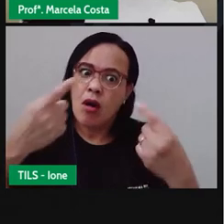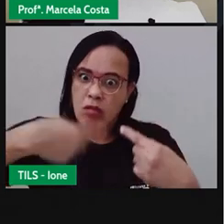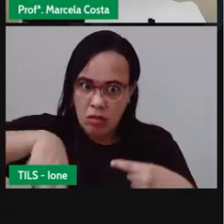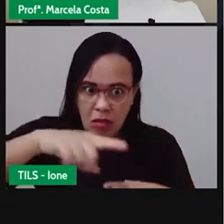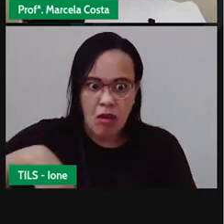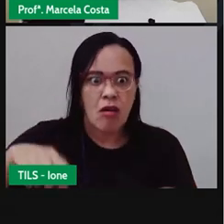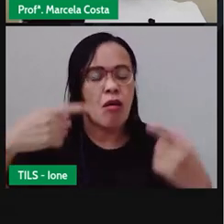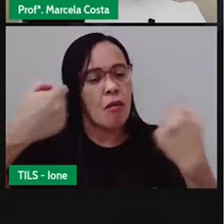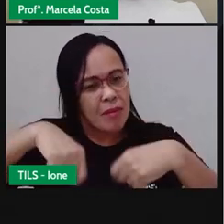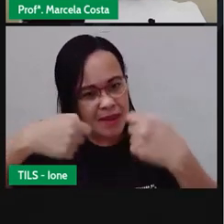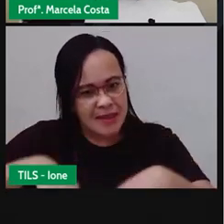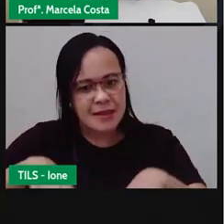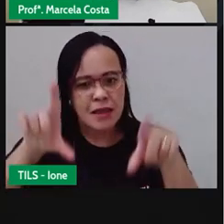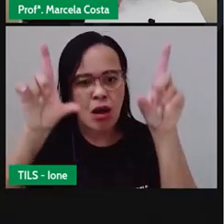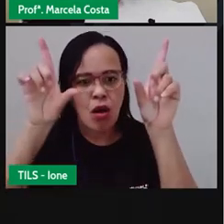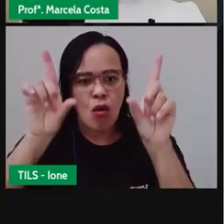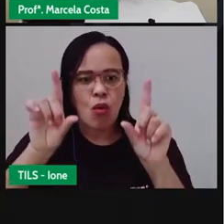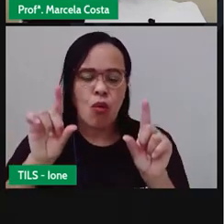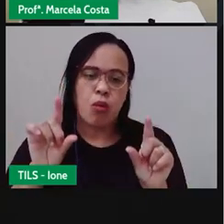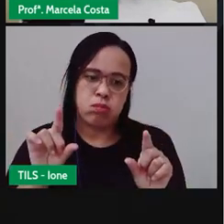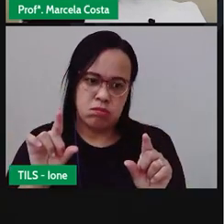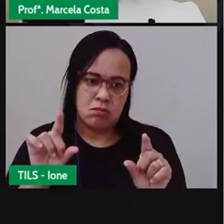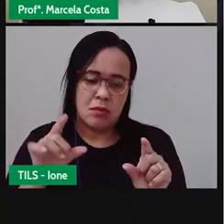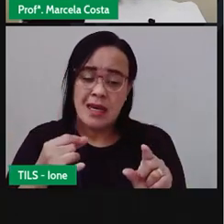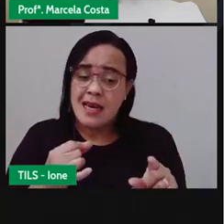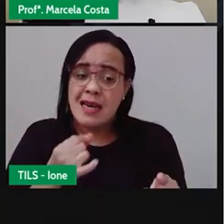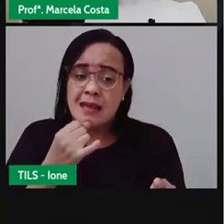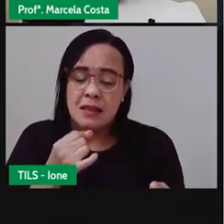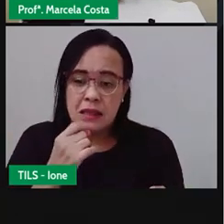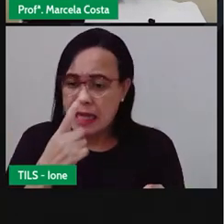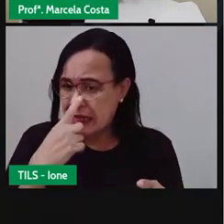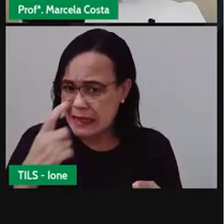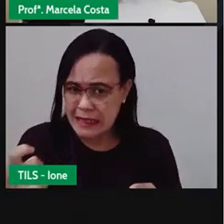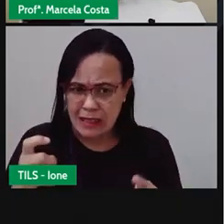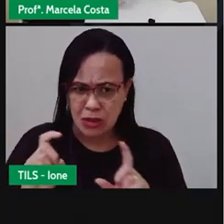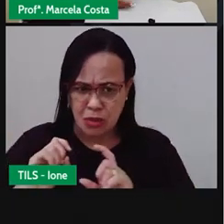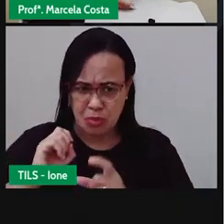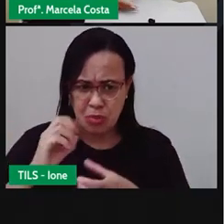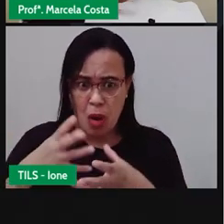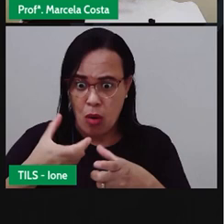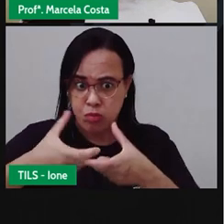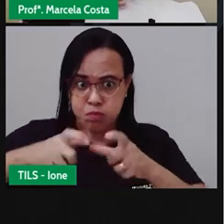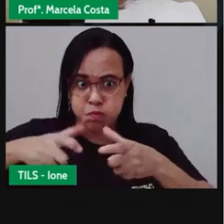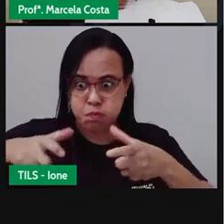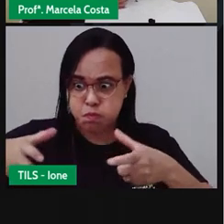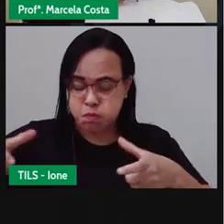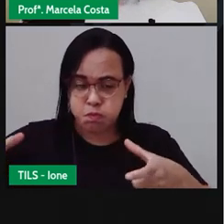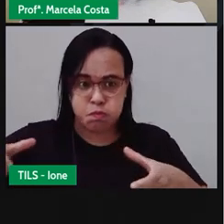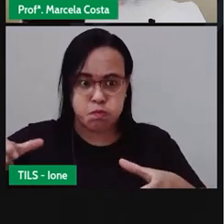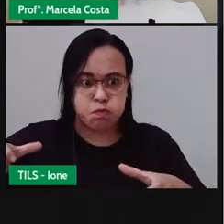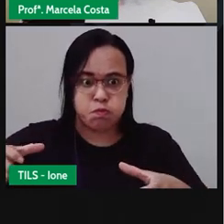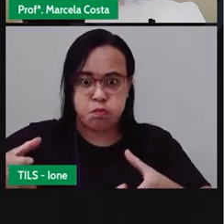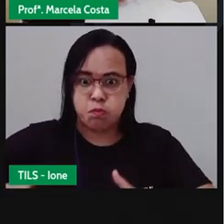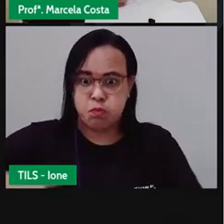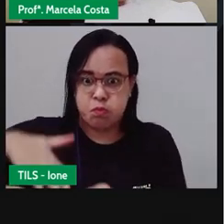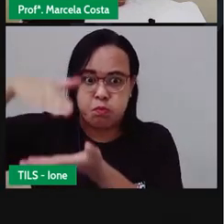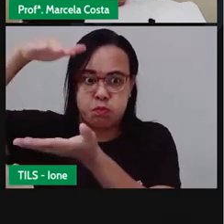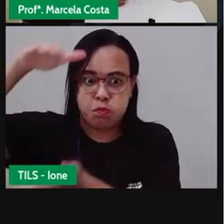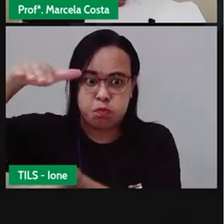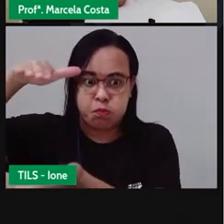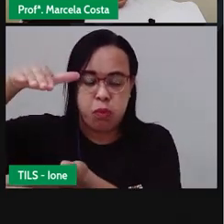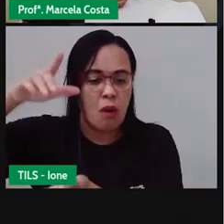gente diminui o consumo, quando a gente para de consumir diferentes produtos, automaticamente